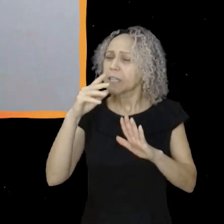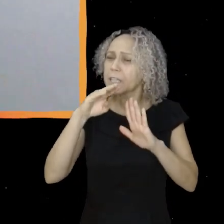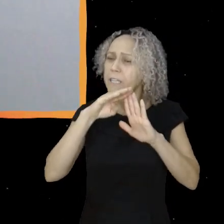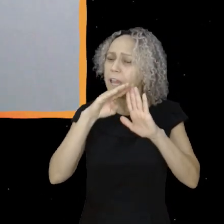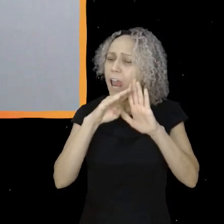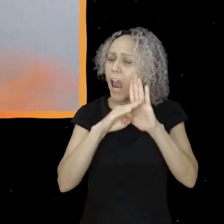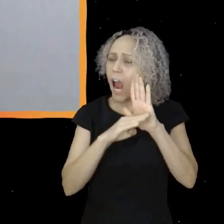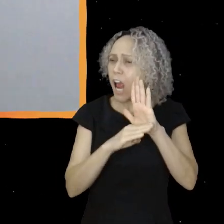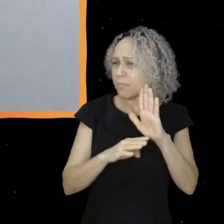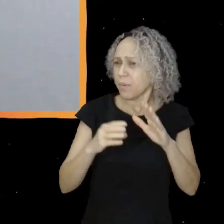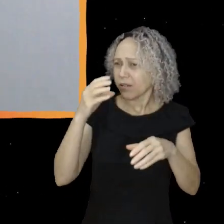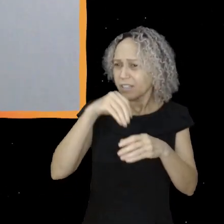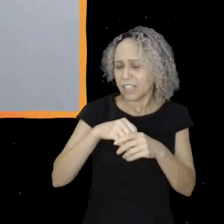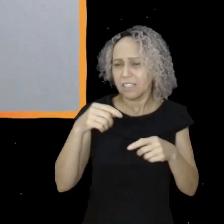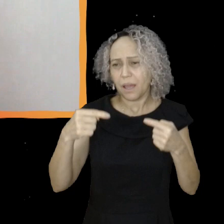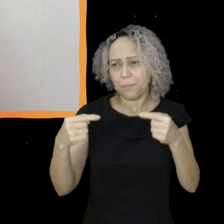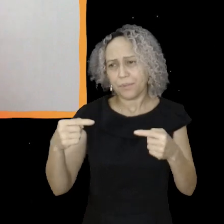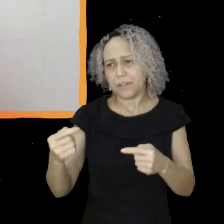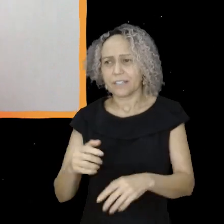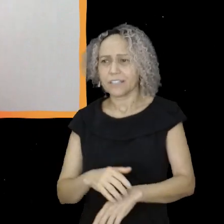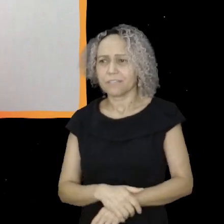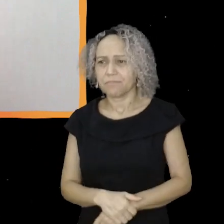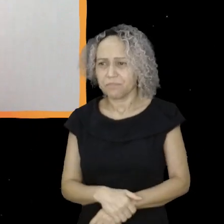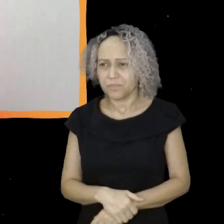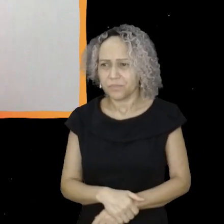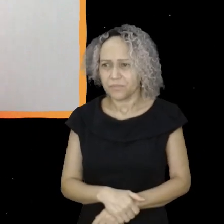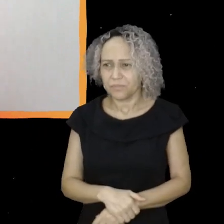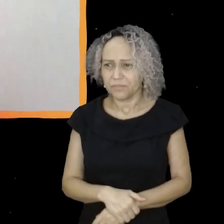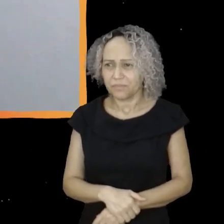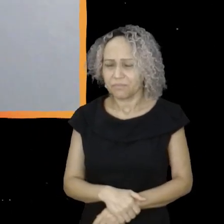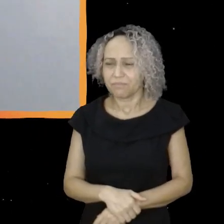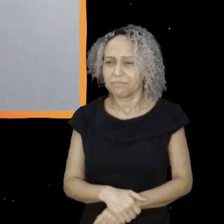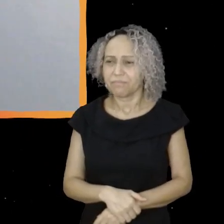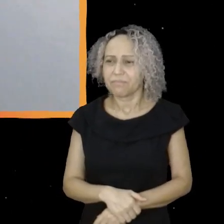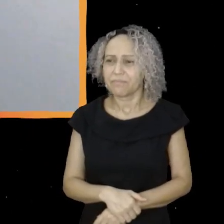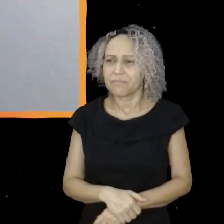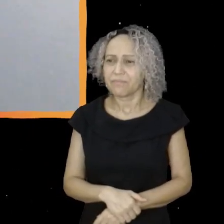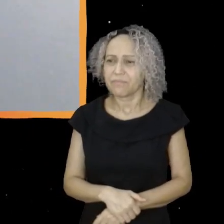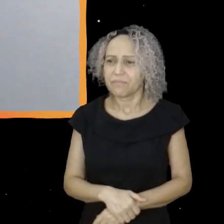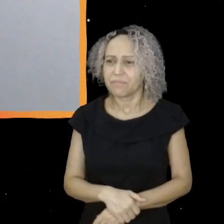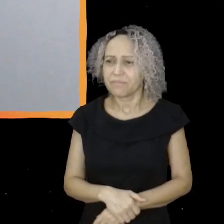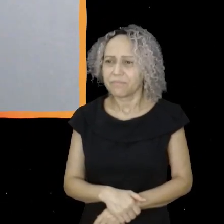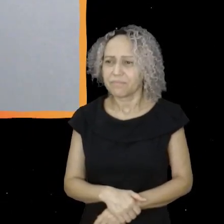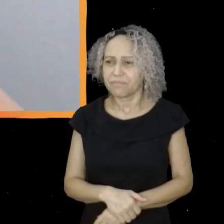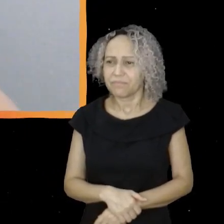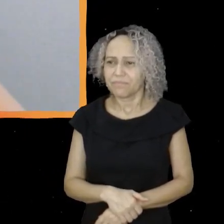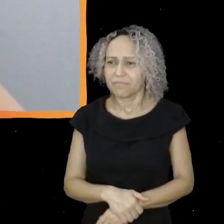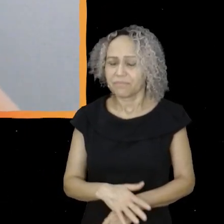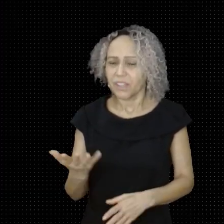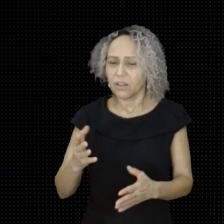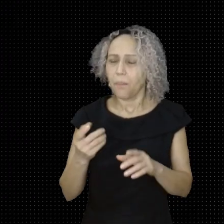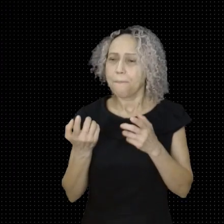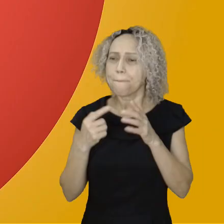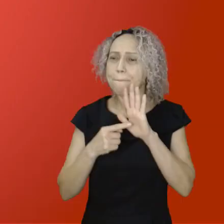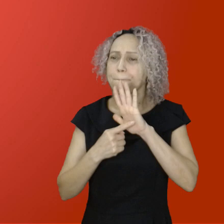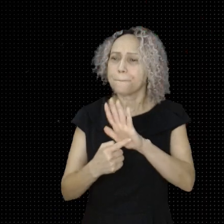Então, gente, partiu pingue-pongue. Preparada, não, Júlia? Solta a vinheta aí pra gente, por favor, produção.